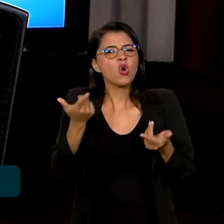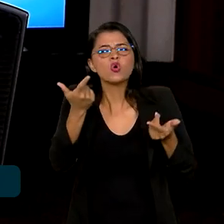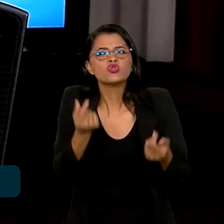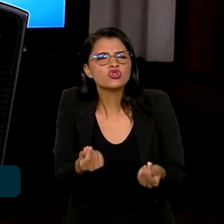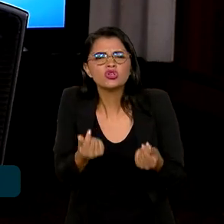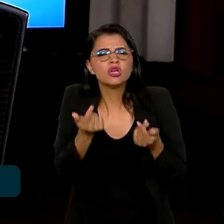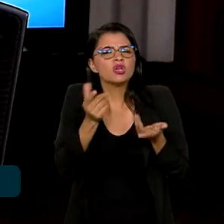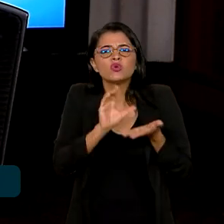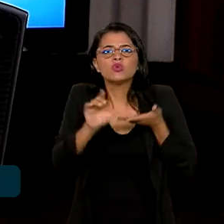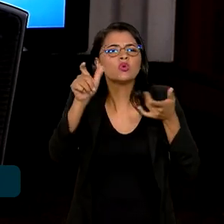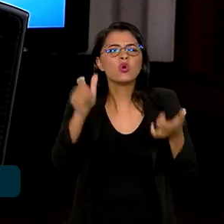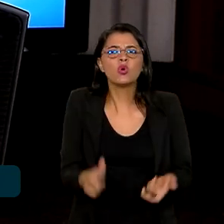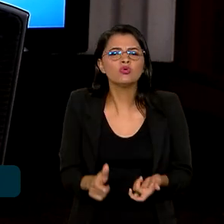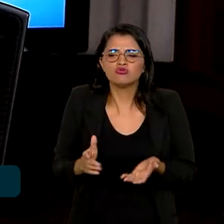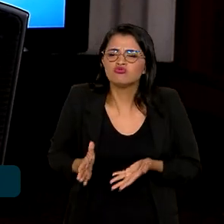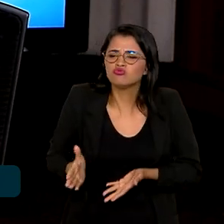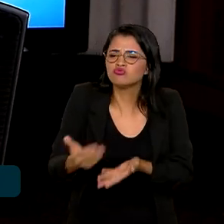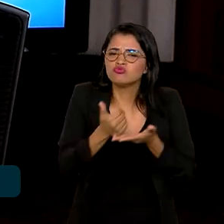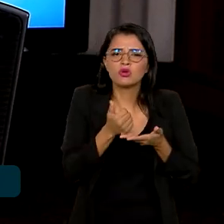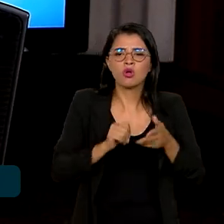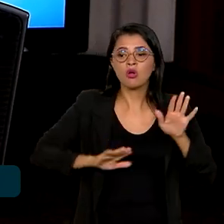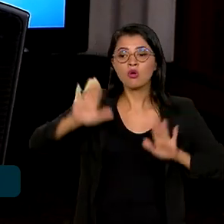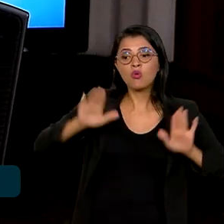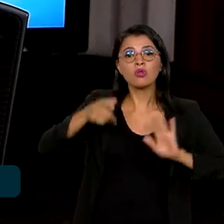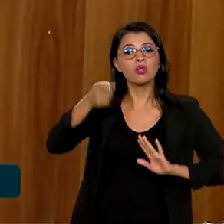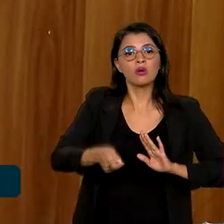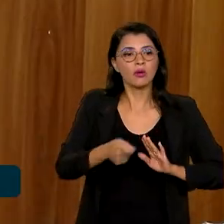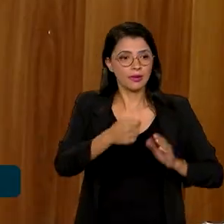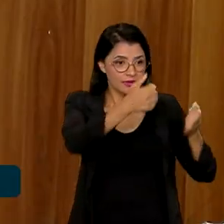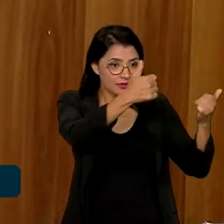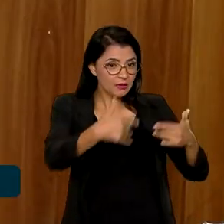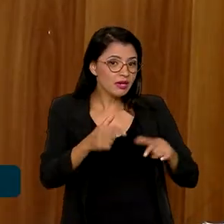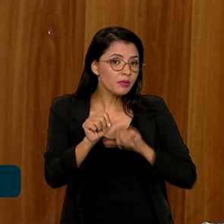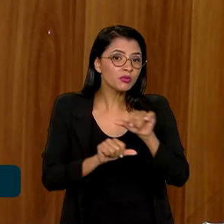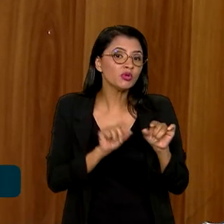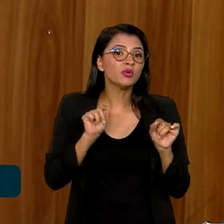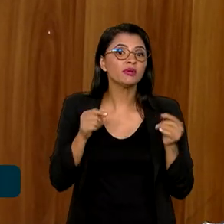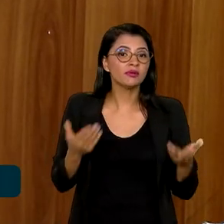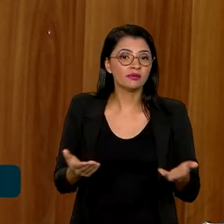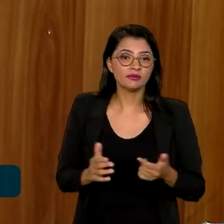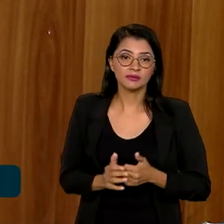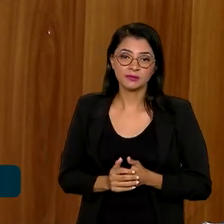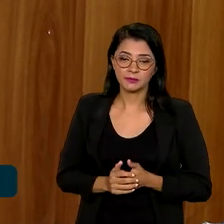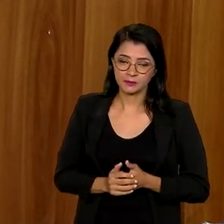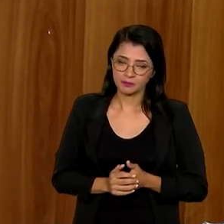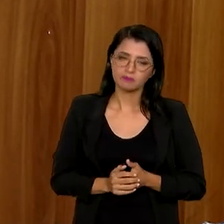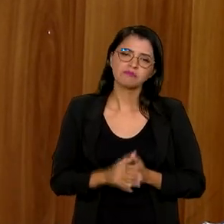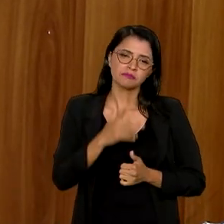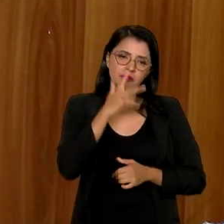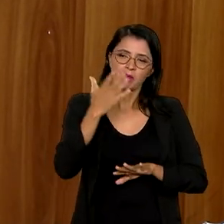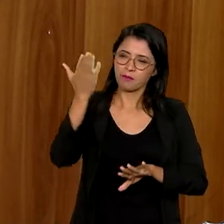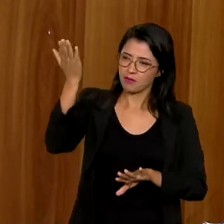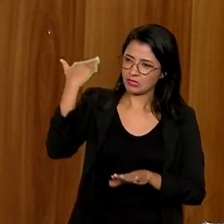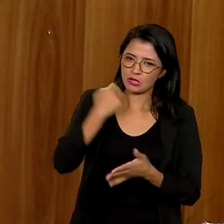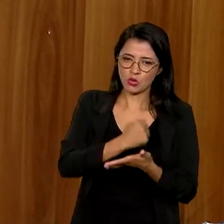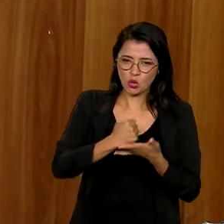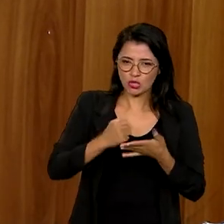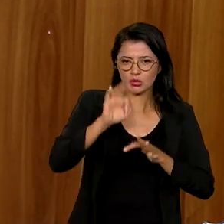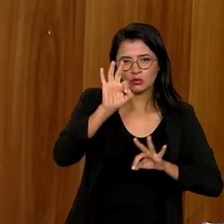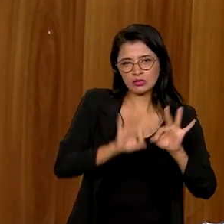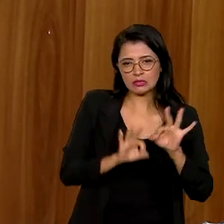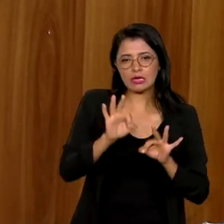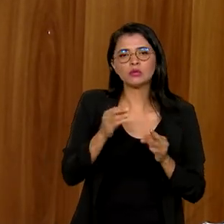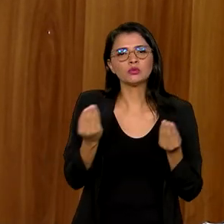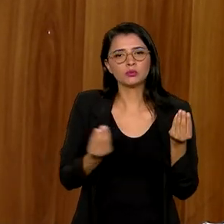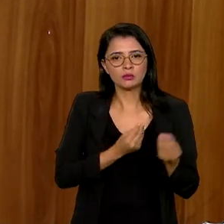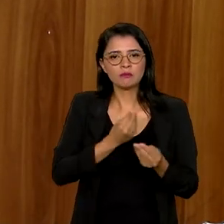dinheiro arrecadado com o leilão? Explica para a gente o que é que mudou aí. Eu acho que no passado os contratos eram estruturados para